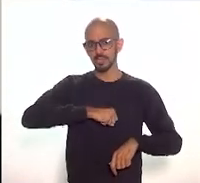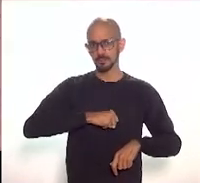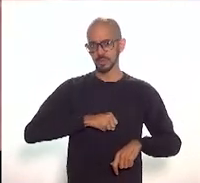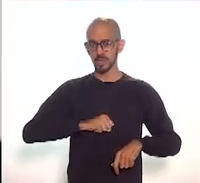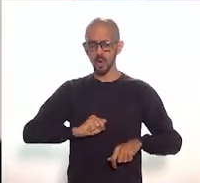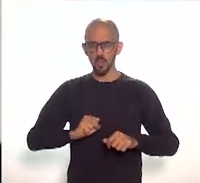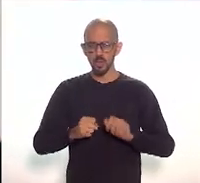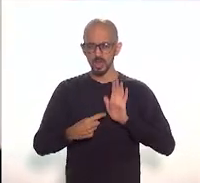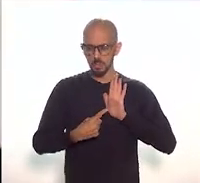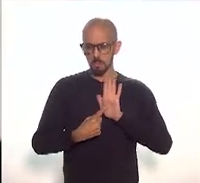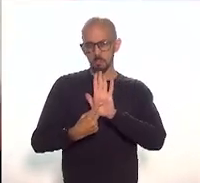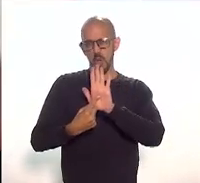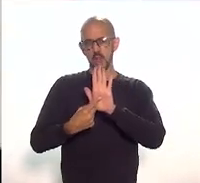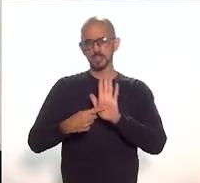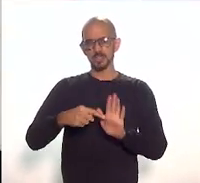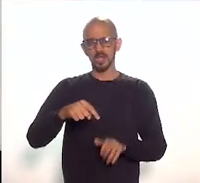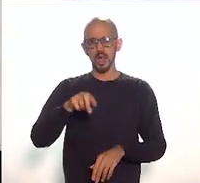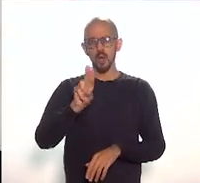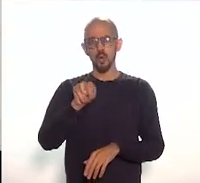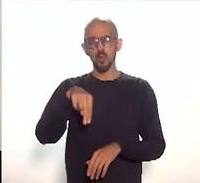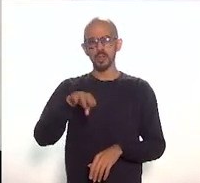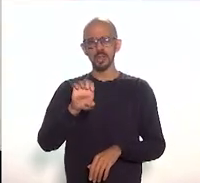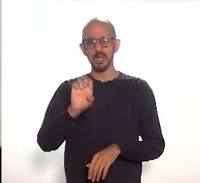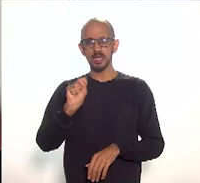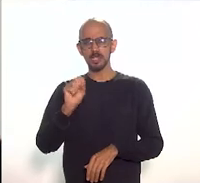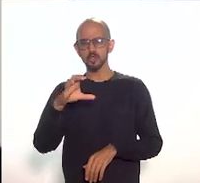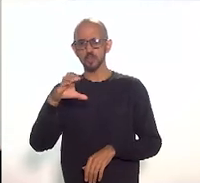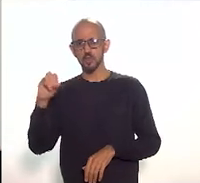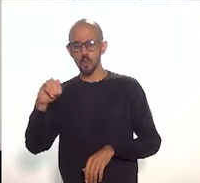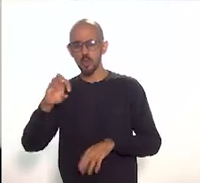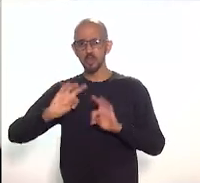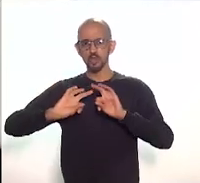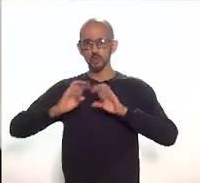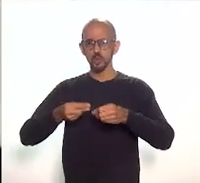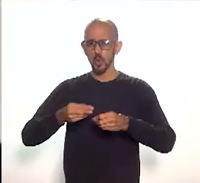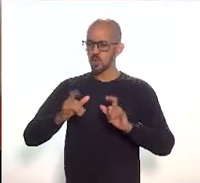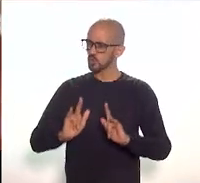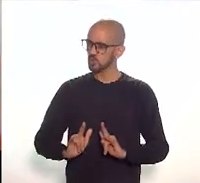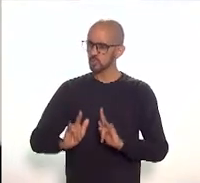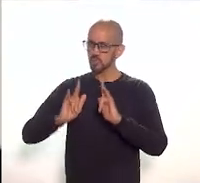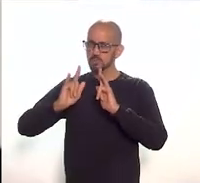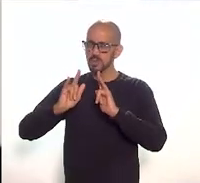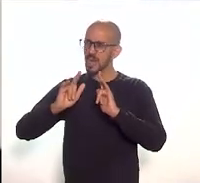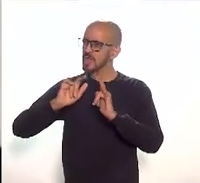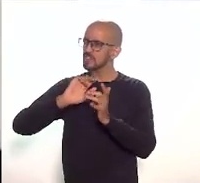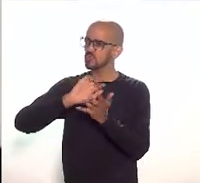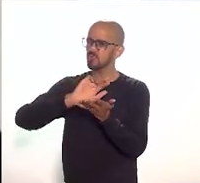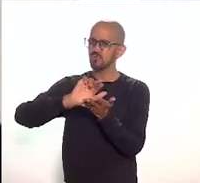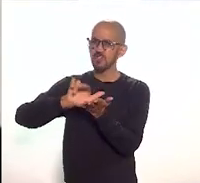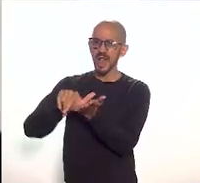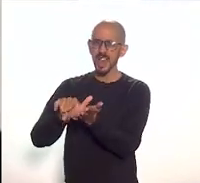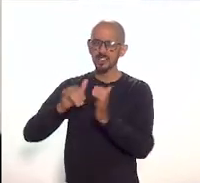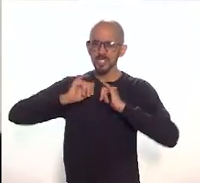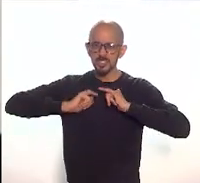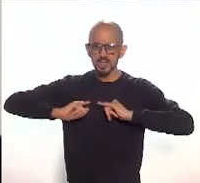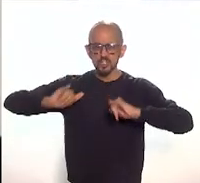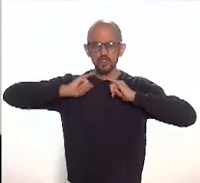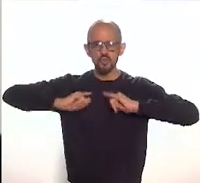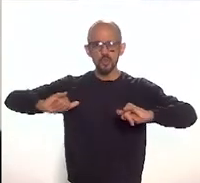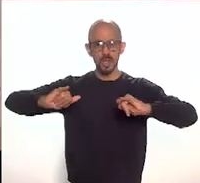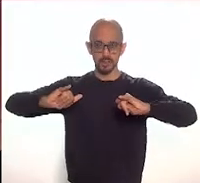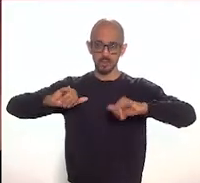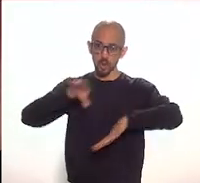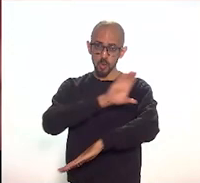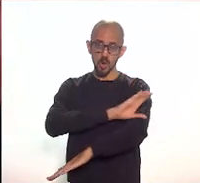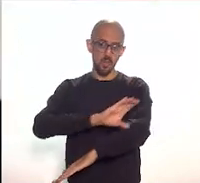Unesco salpicado em todos os instrumentos de divulgação turística, de divulgação cultural, o Rio de Janeiro parece